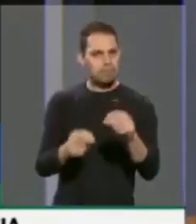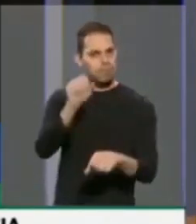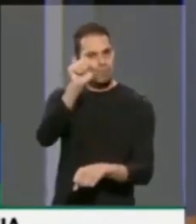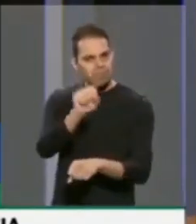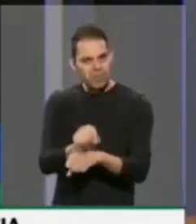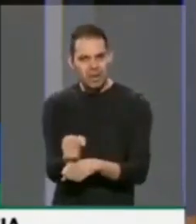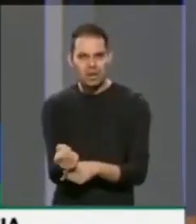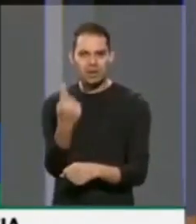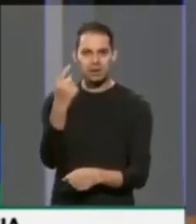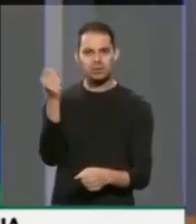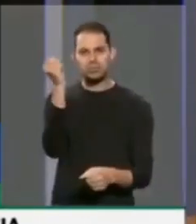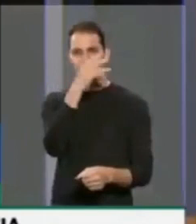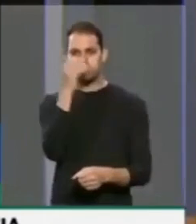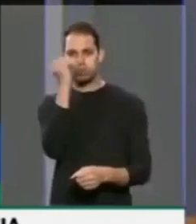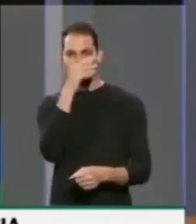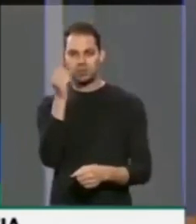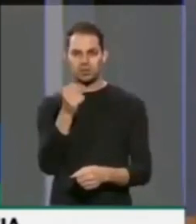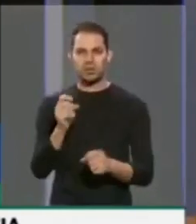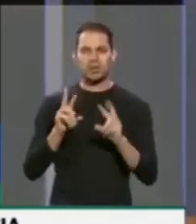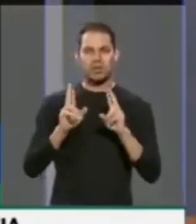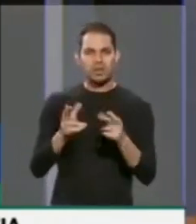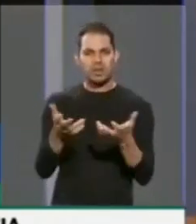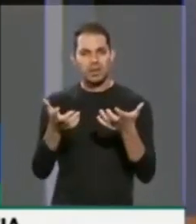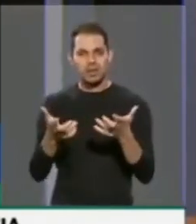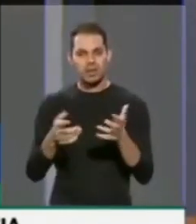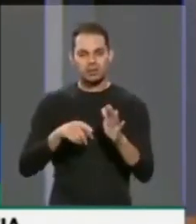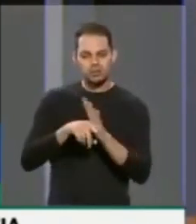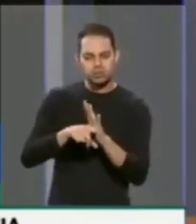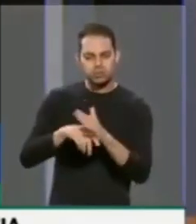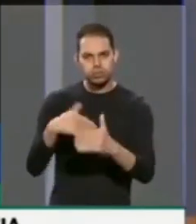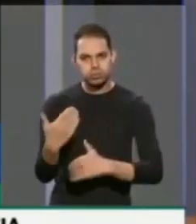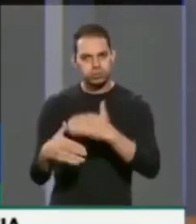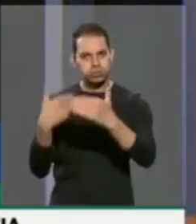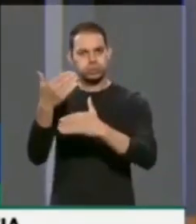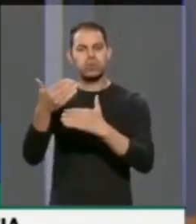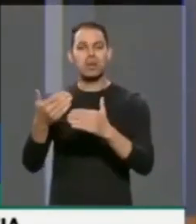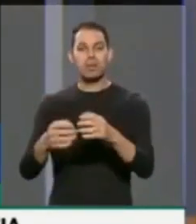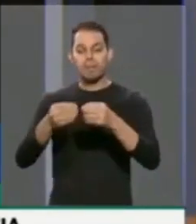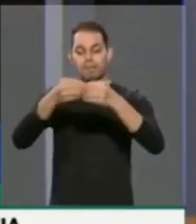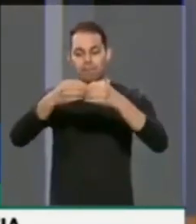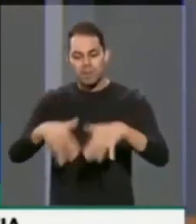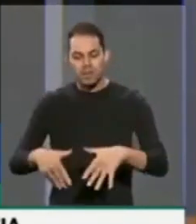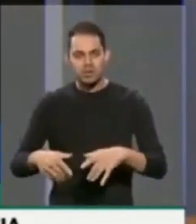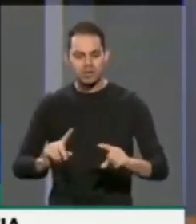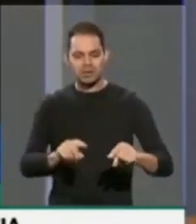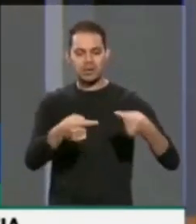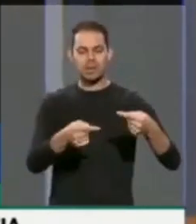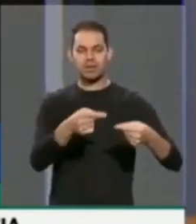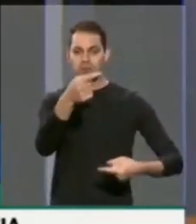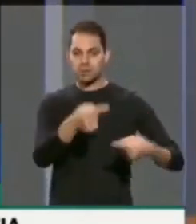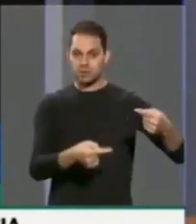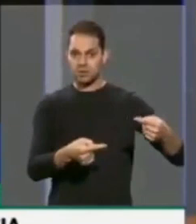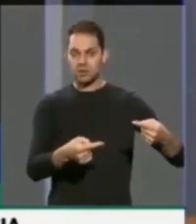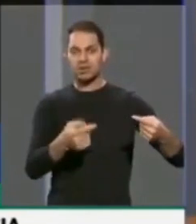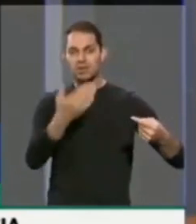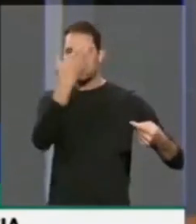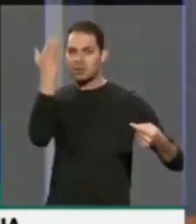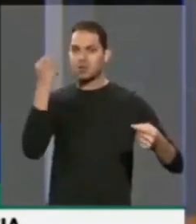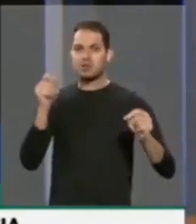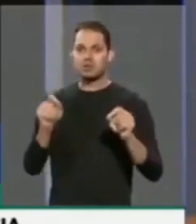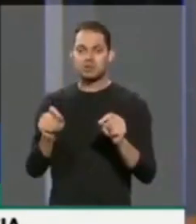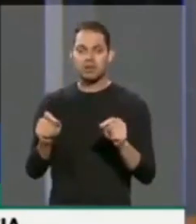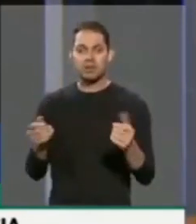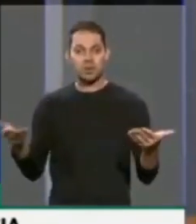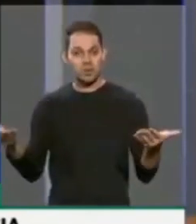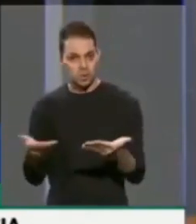Esses que torcem para que esses inquéritos prosperem para poder estar prejudicando seus adversários políticos esquecem que hoje